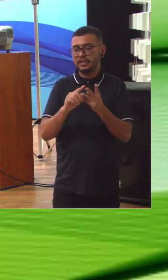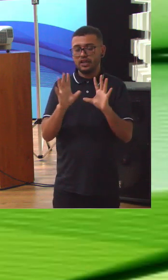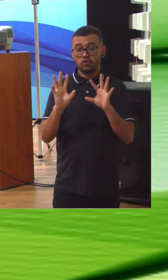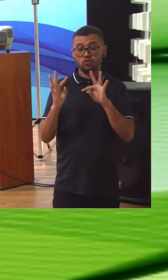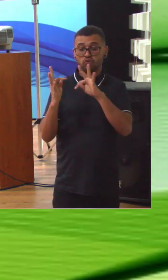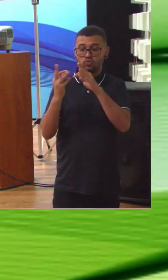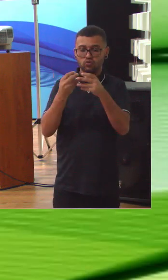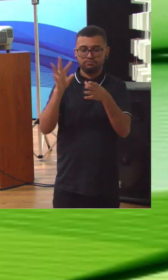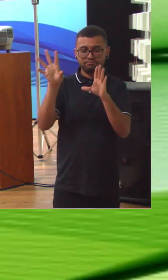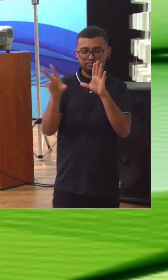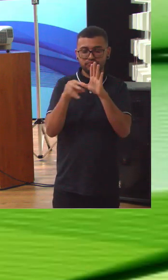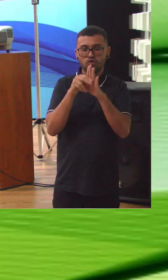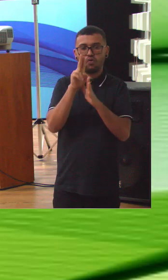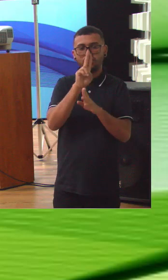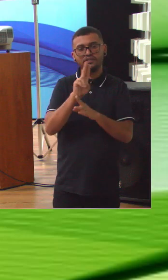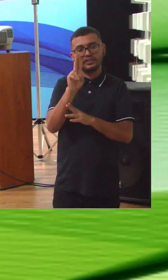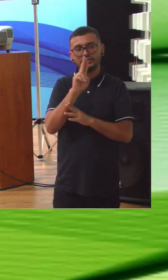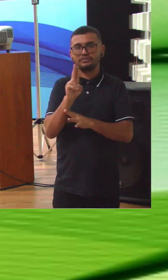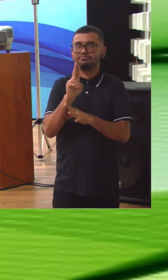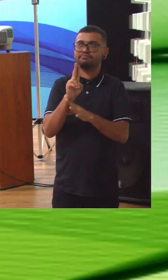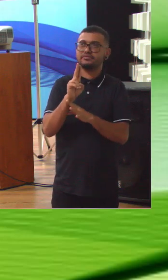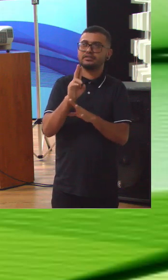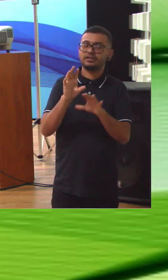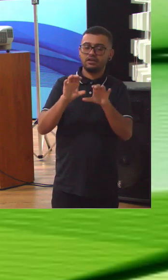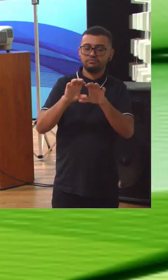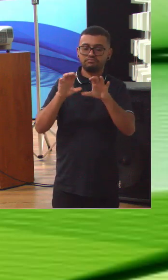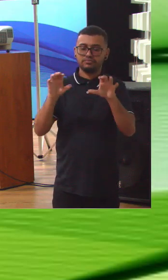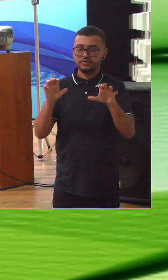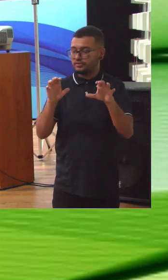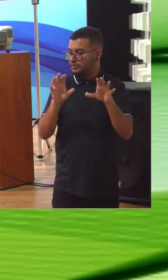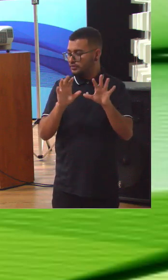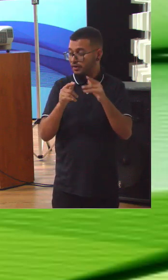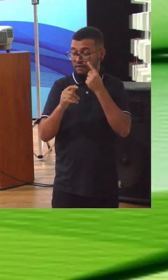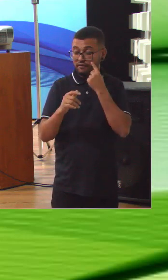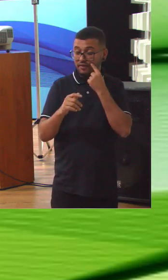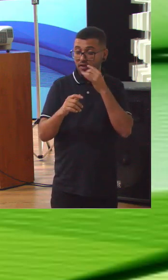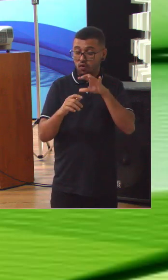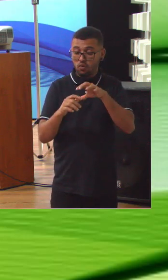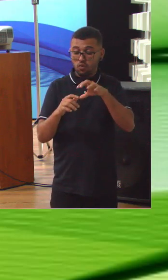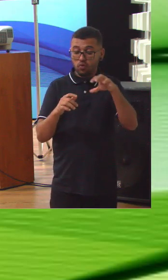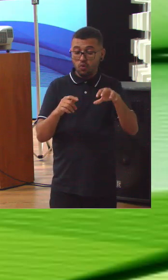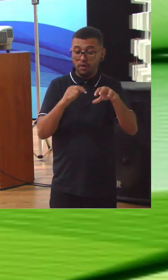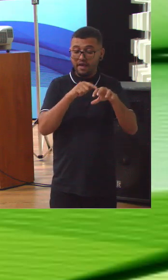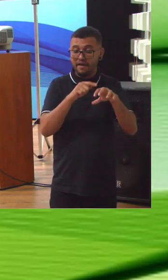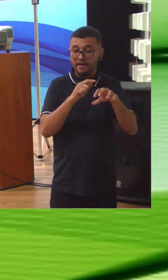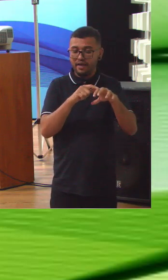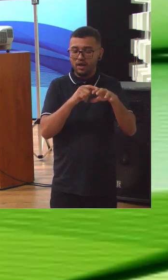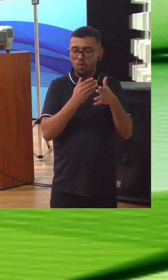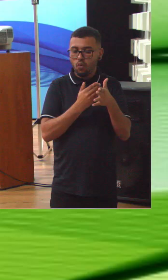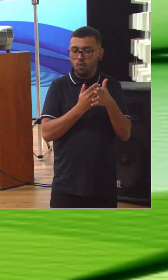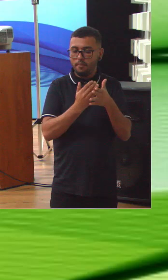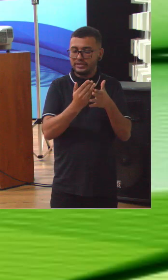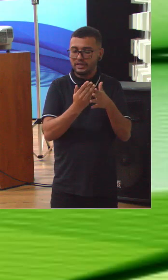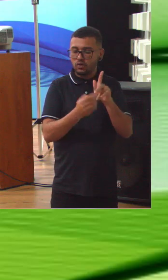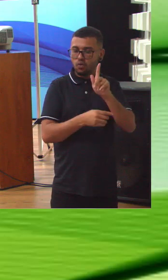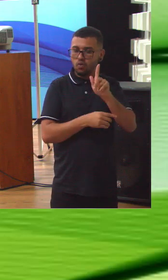universidades elas se distribuem entre esse grupinho aqui que está numa faixa que nós chamamos de aprimorada de governança esse